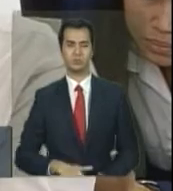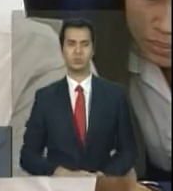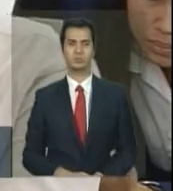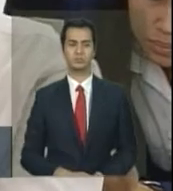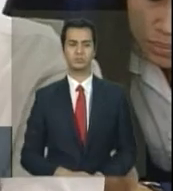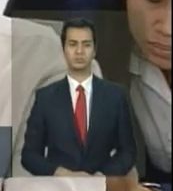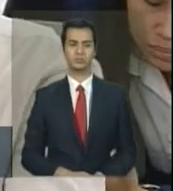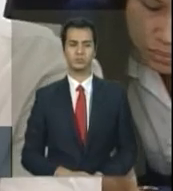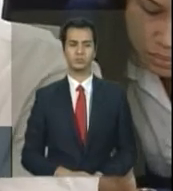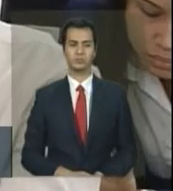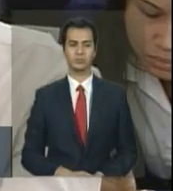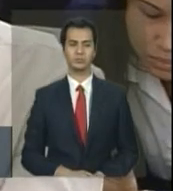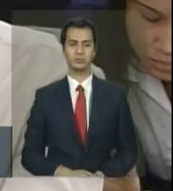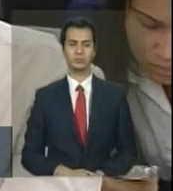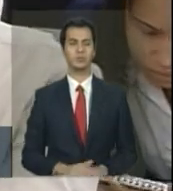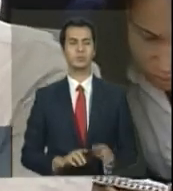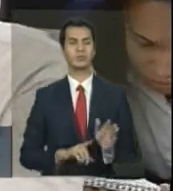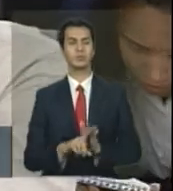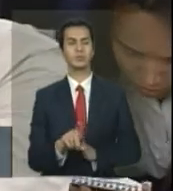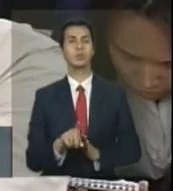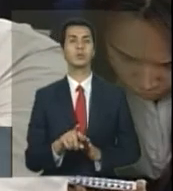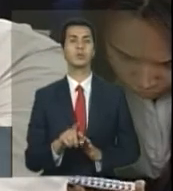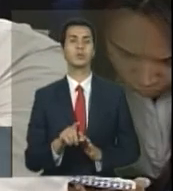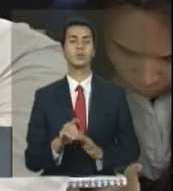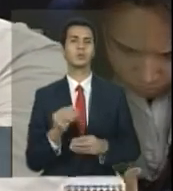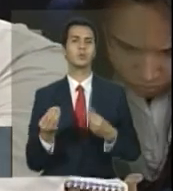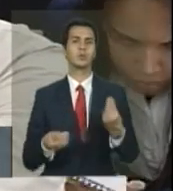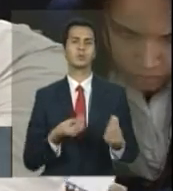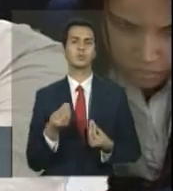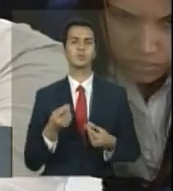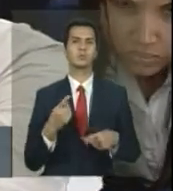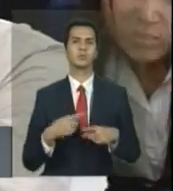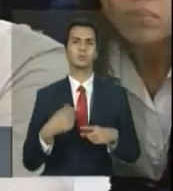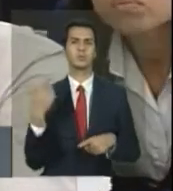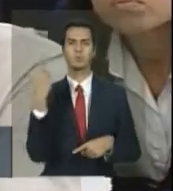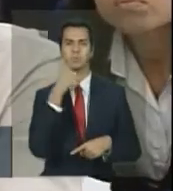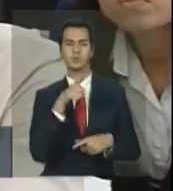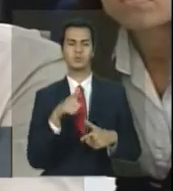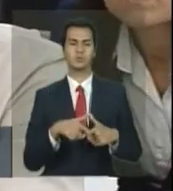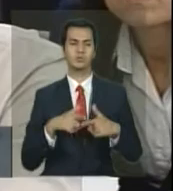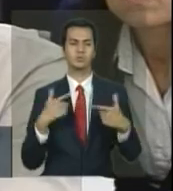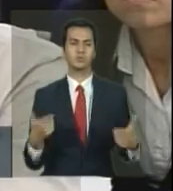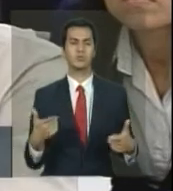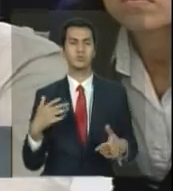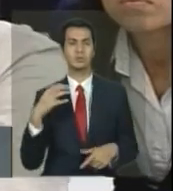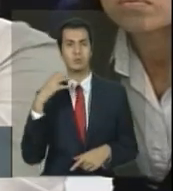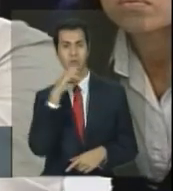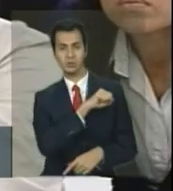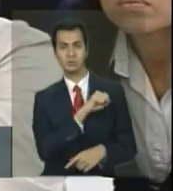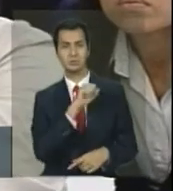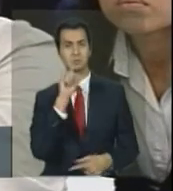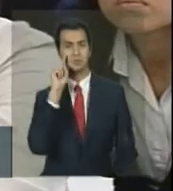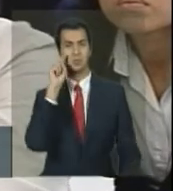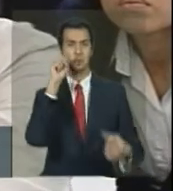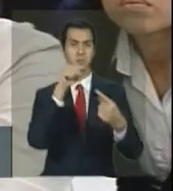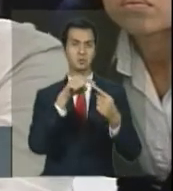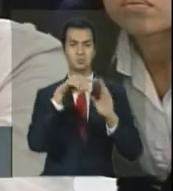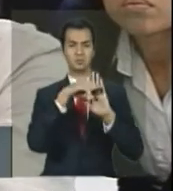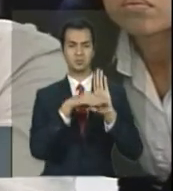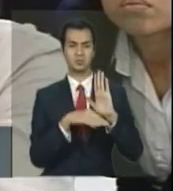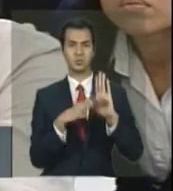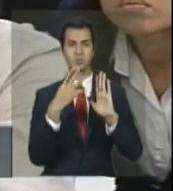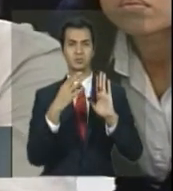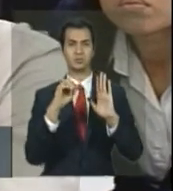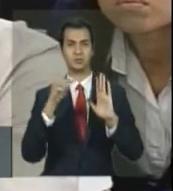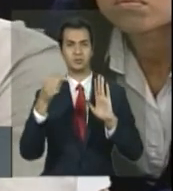tentativa de entender a razão do sucesso de ter conseguido, mais rápido do que se imaginava, atingir 407 mil